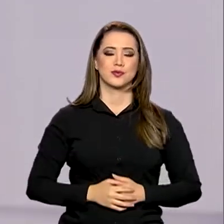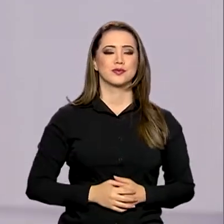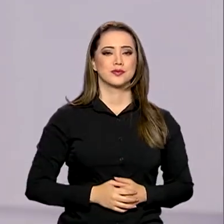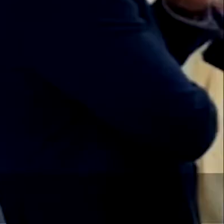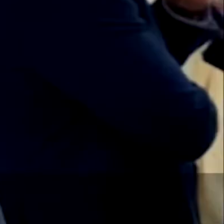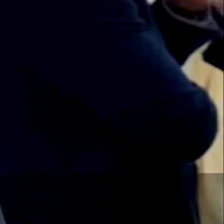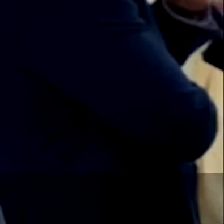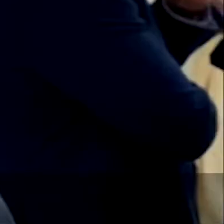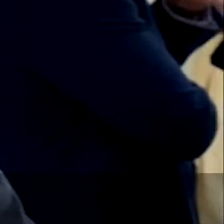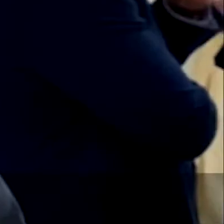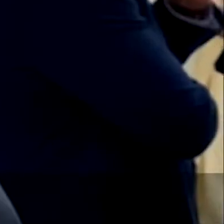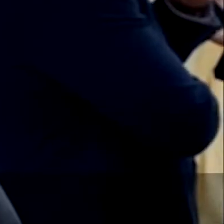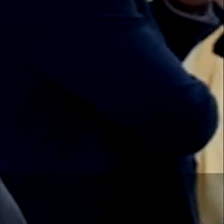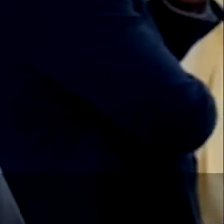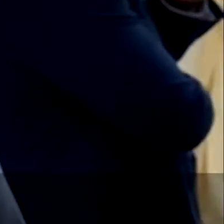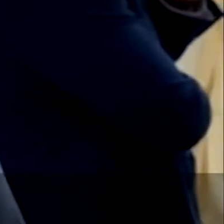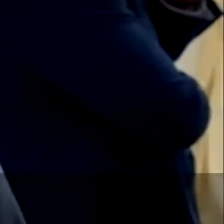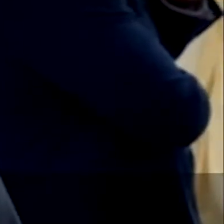adolescentes.